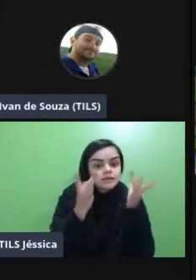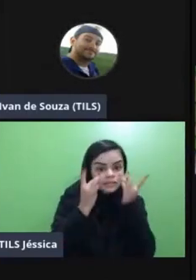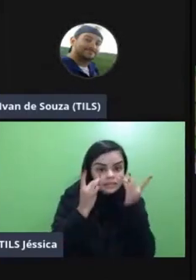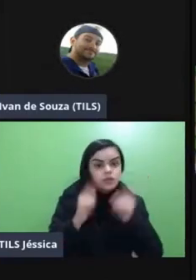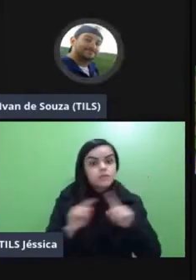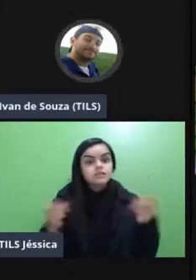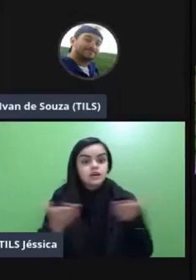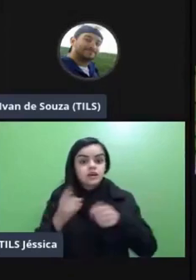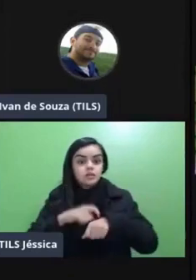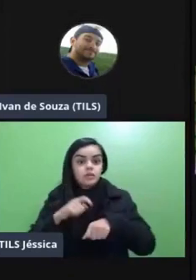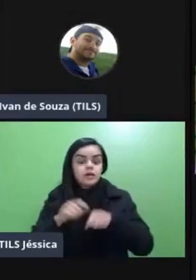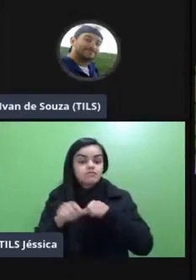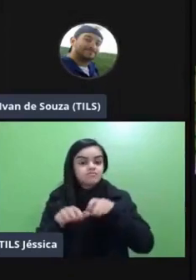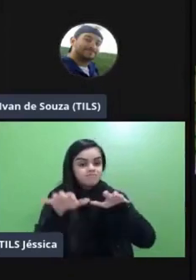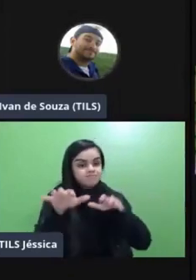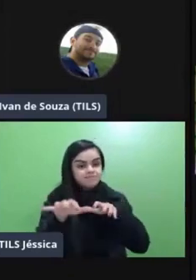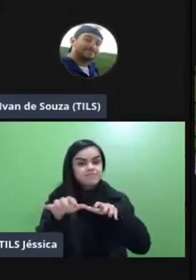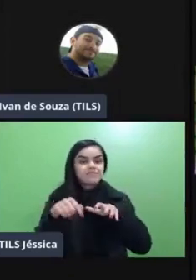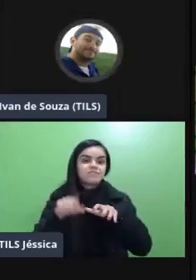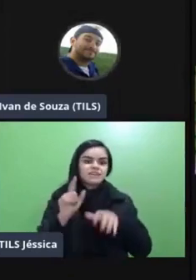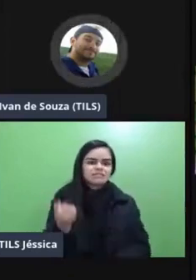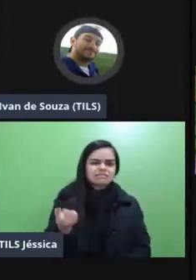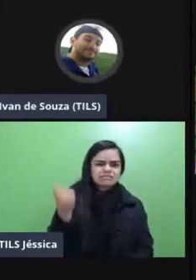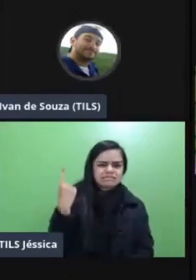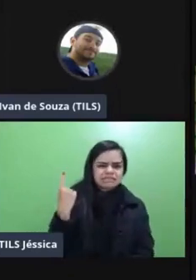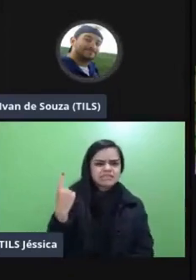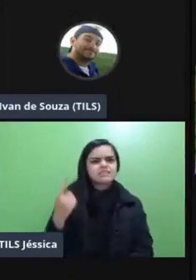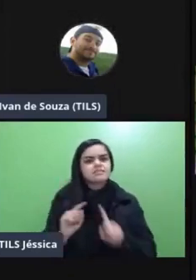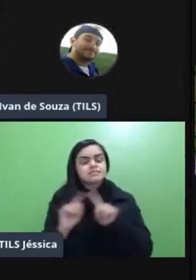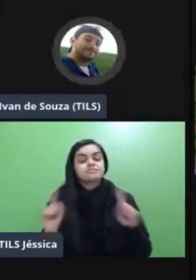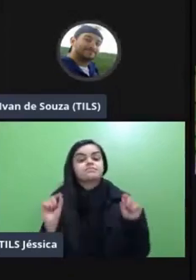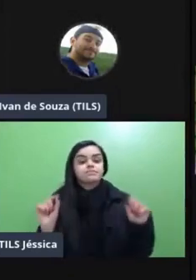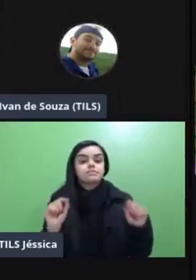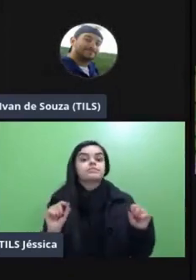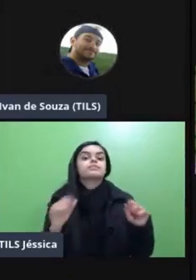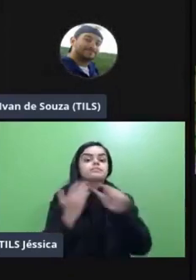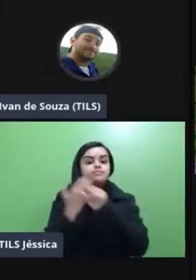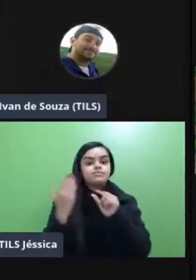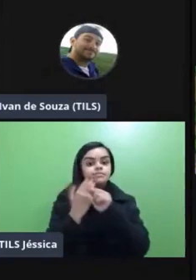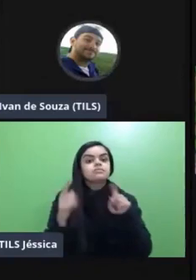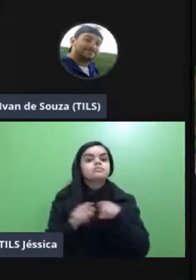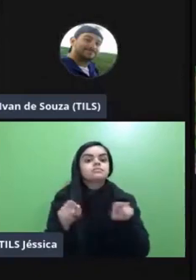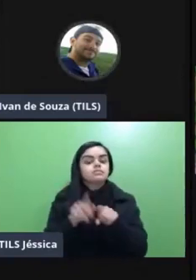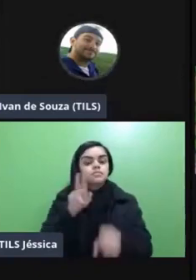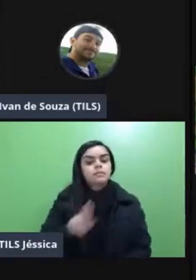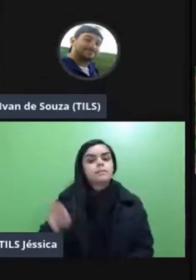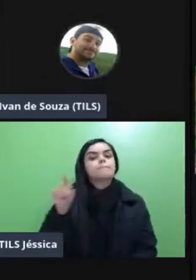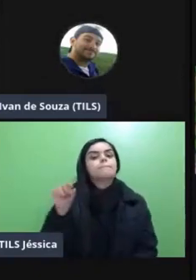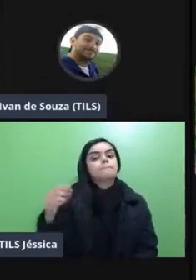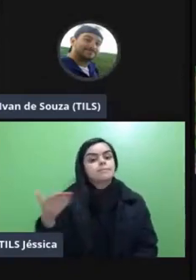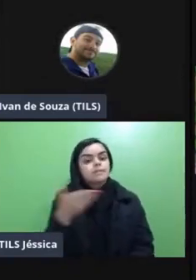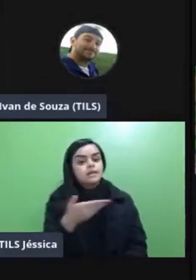nesse momento remoto ele acaba sendo um pouco mais estranho então a os autores têm indicado inclusive o uso né adoção para esse